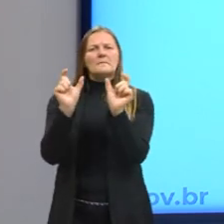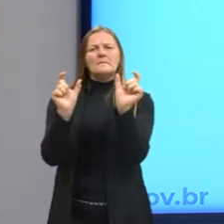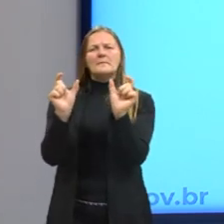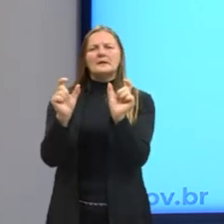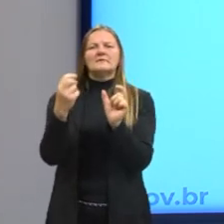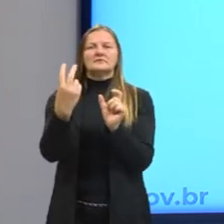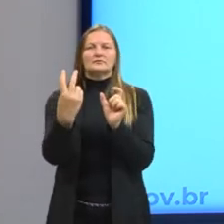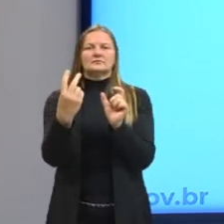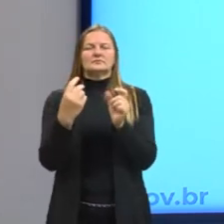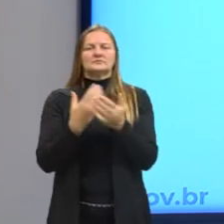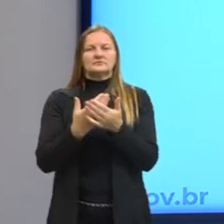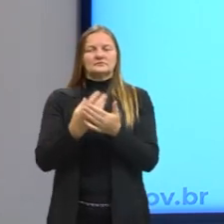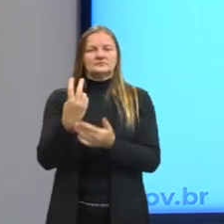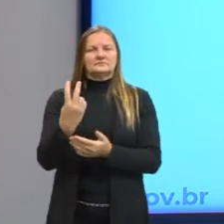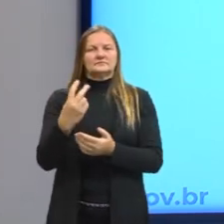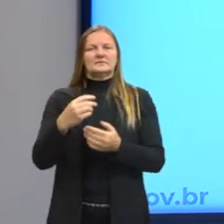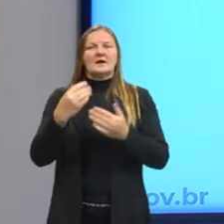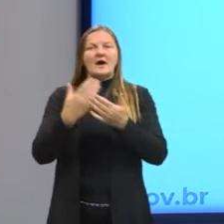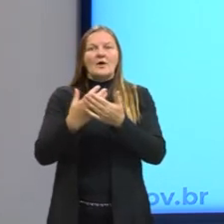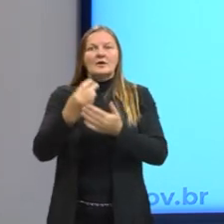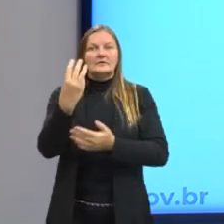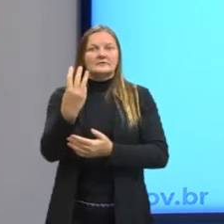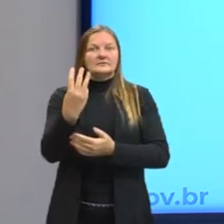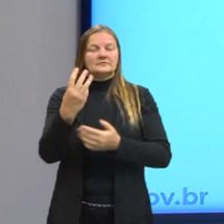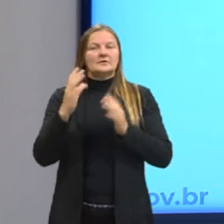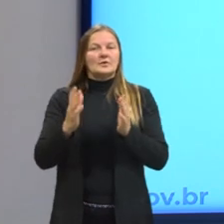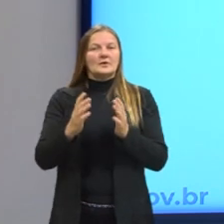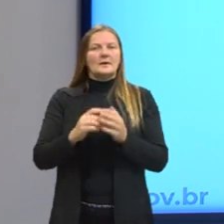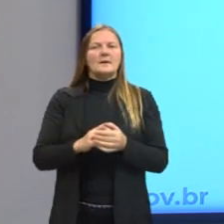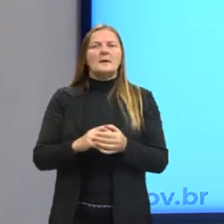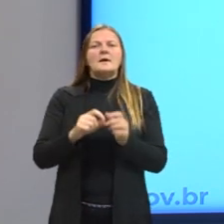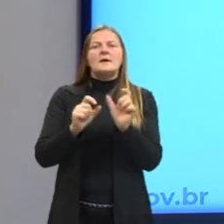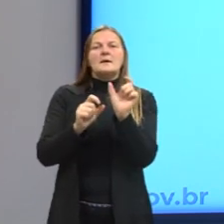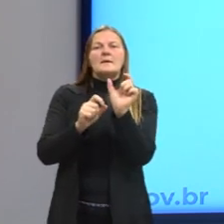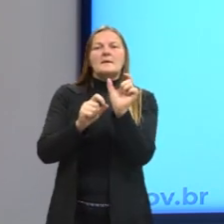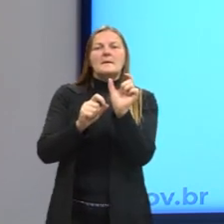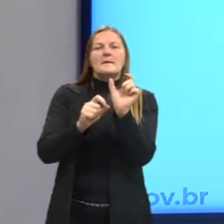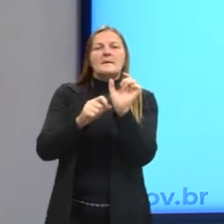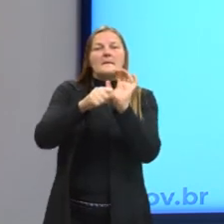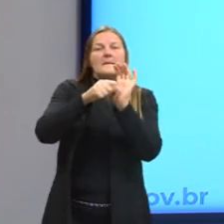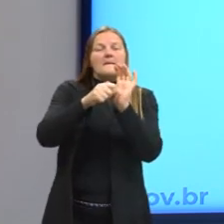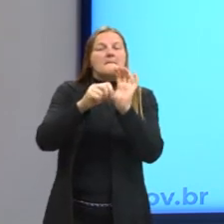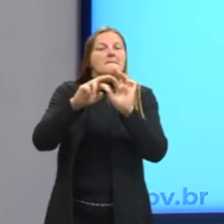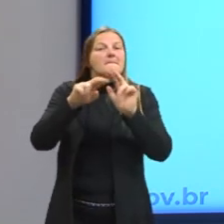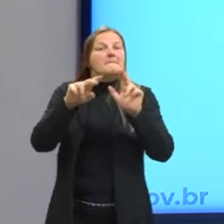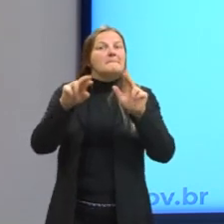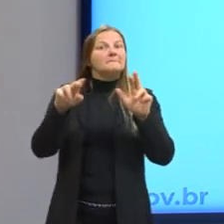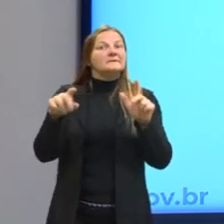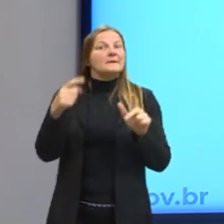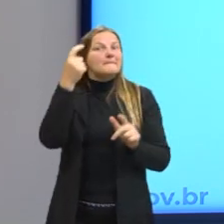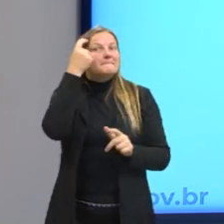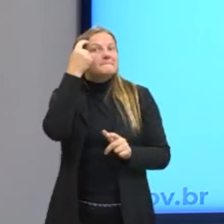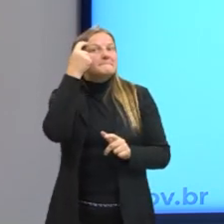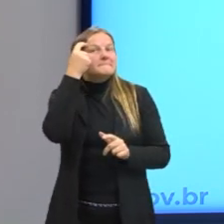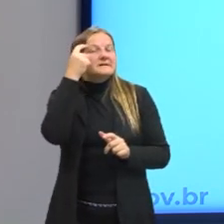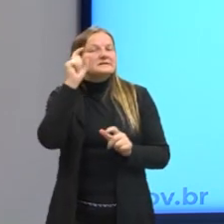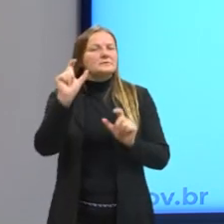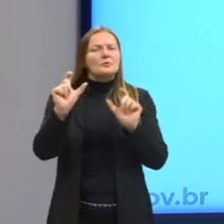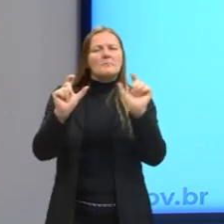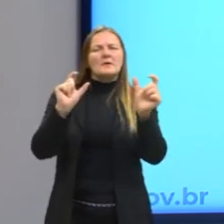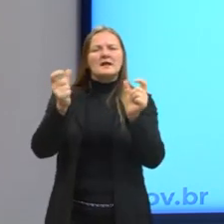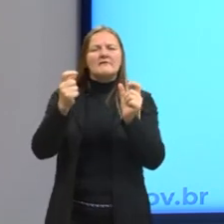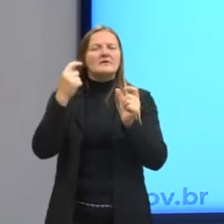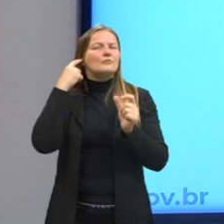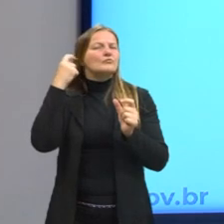na aula 2 e hoje na nossa aula 3 a gente começa com figuras de pensamento e depois vai para as nossas figuras